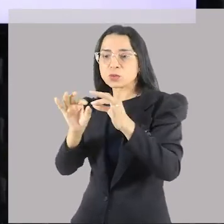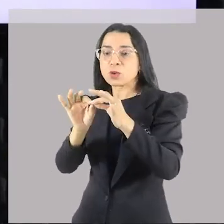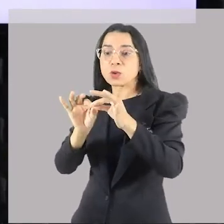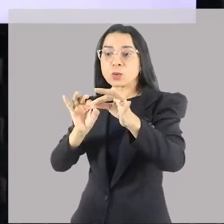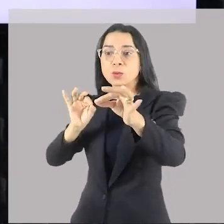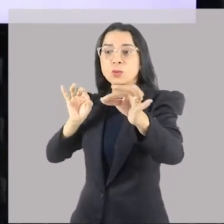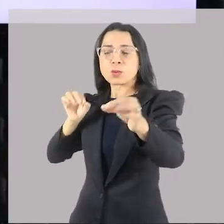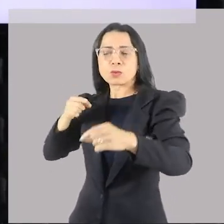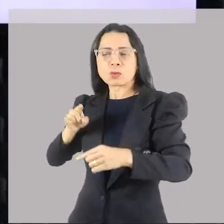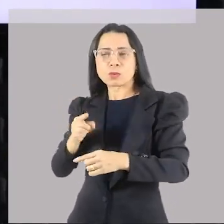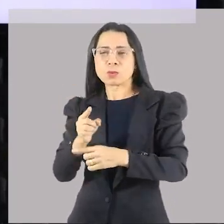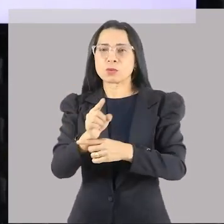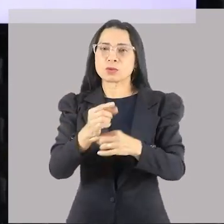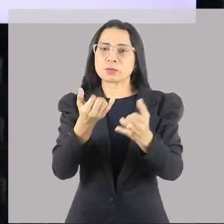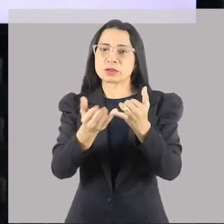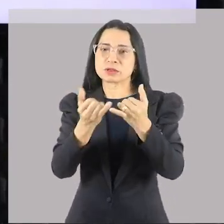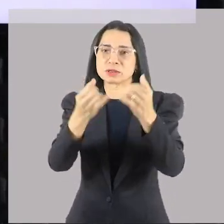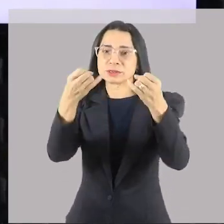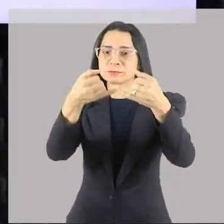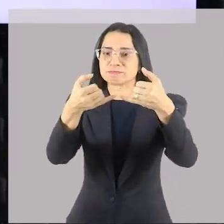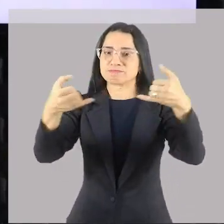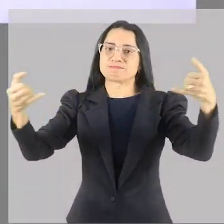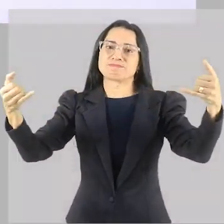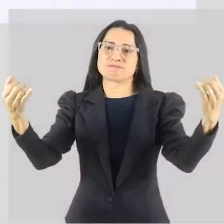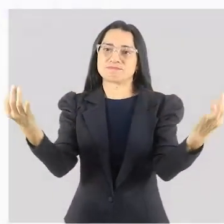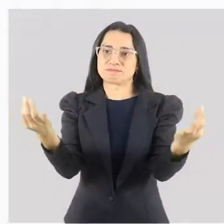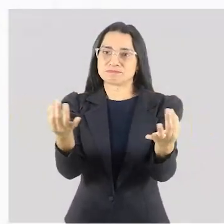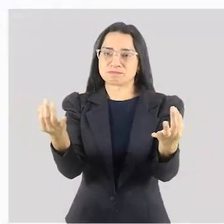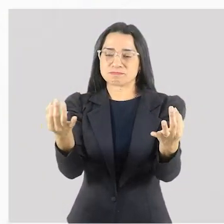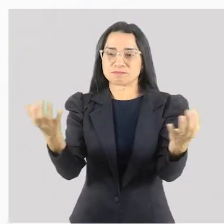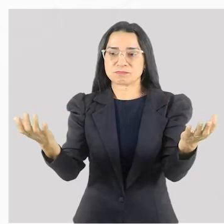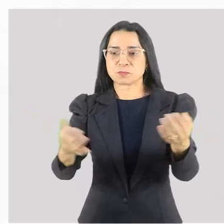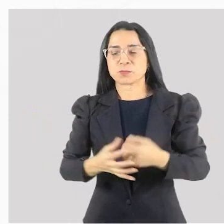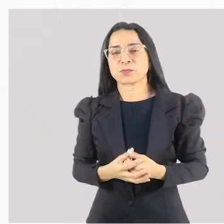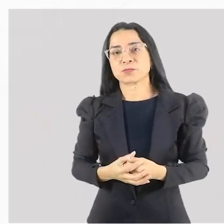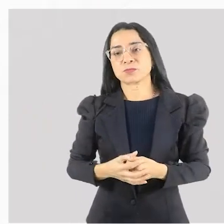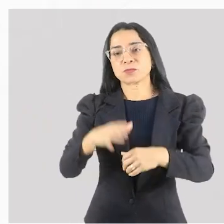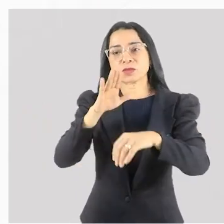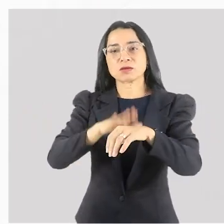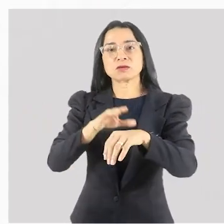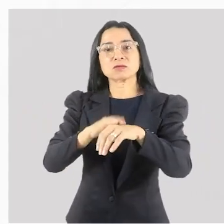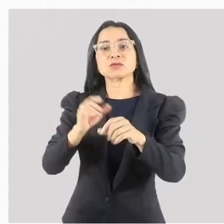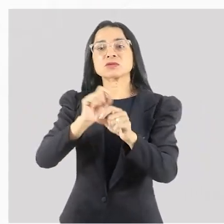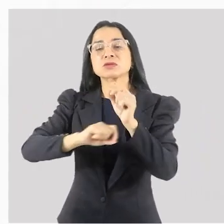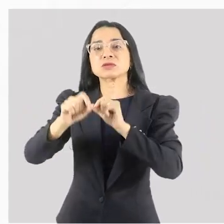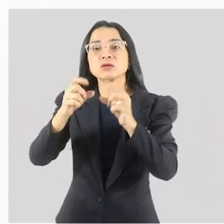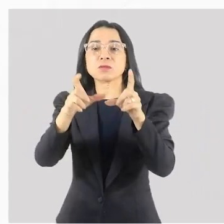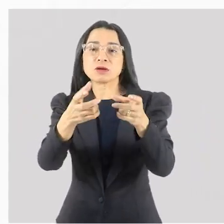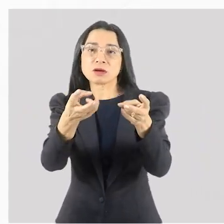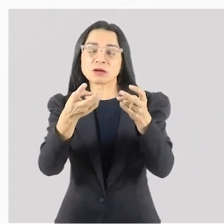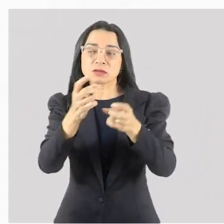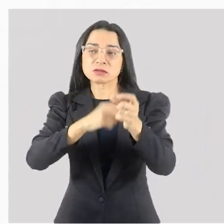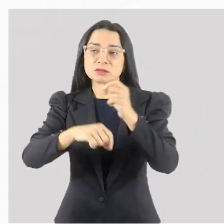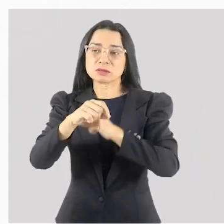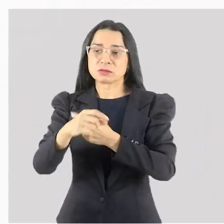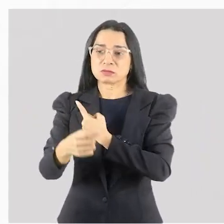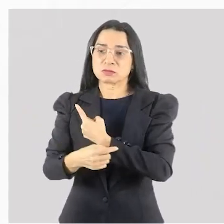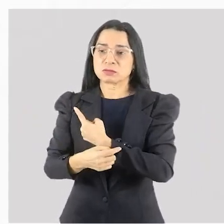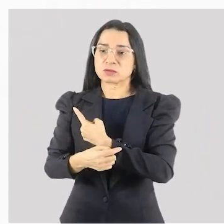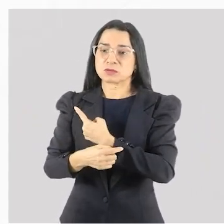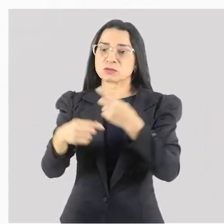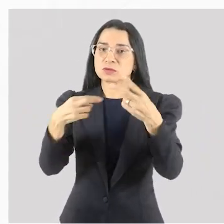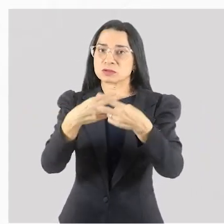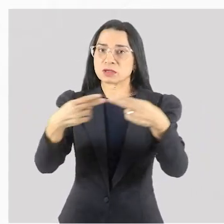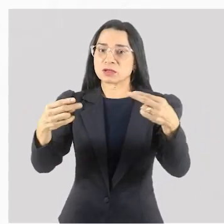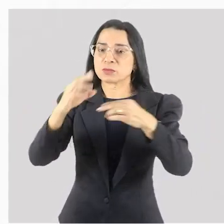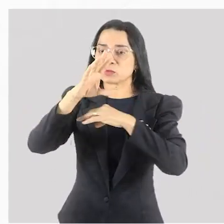Caraca, professor, que doideira. É mais ou menos isso aqui. Bom, o que chama a atenção no templo grego? Os elementos que compõem,